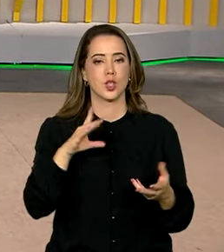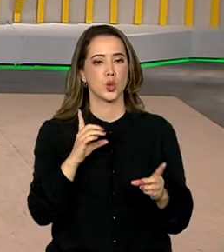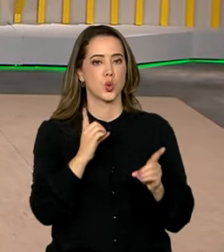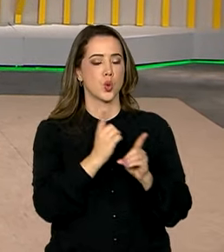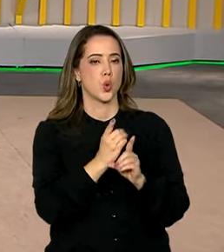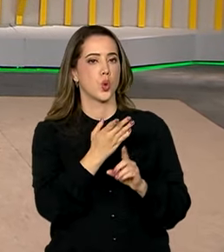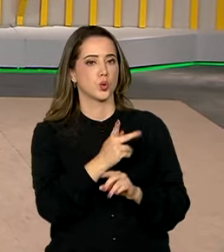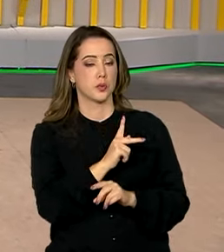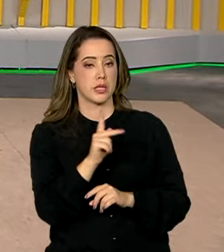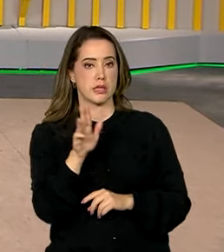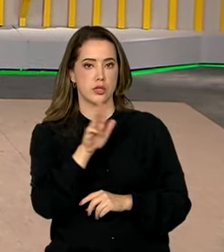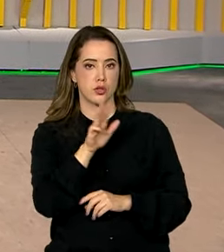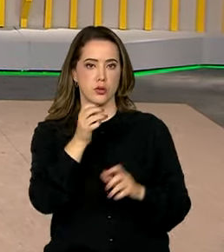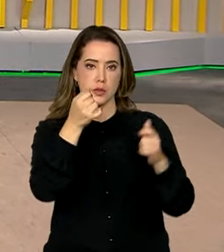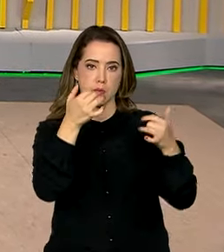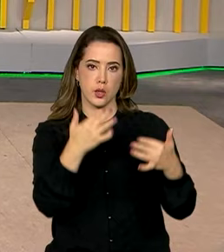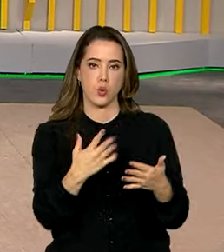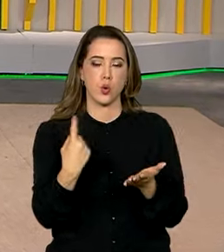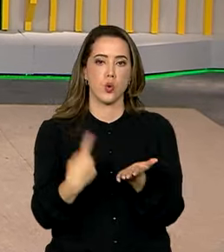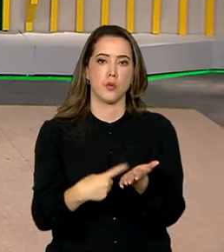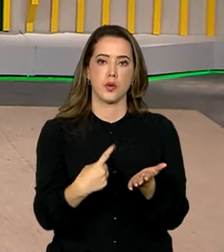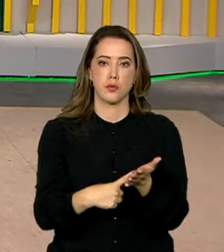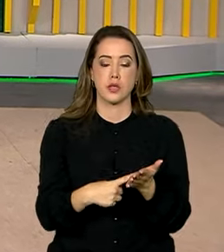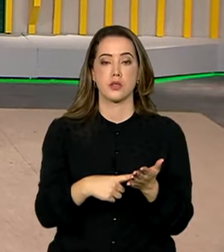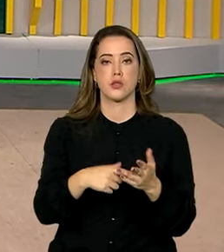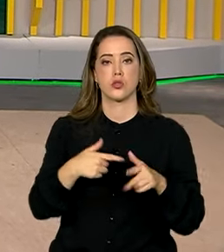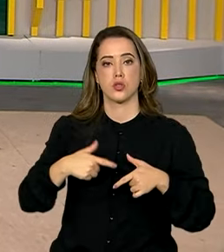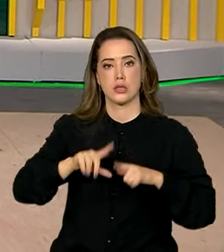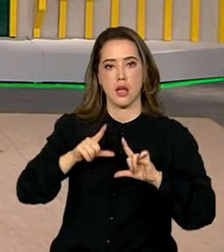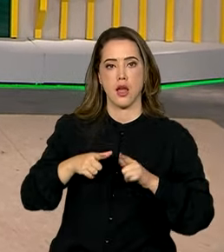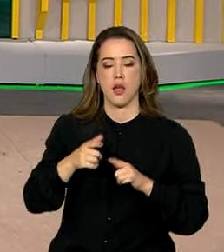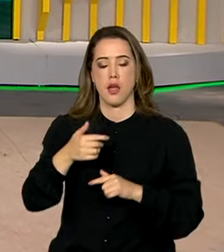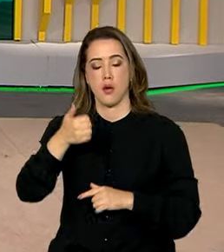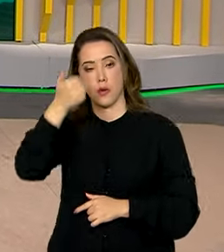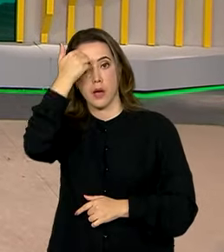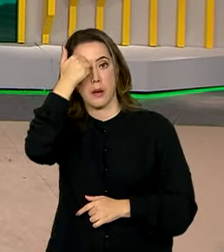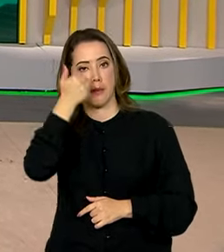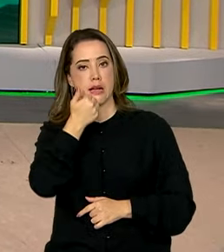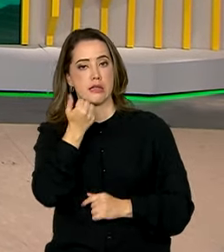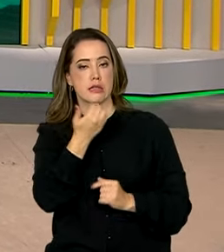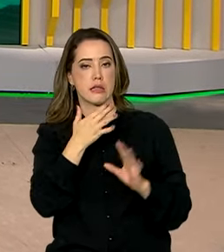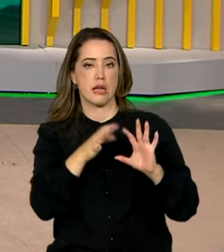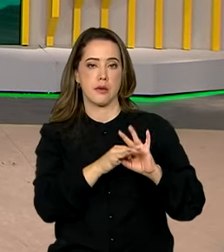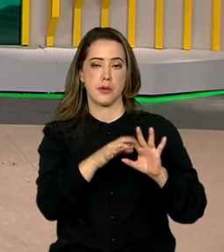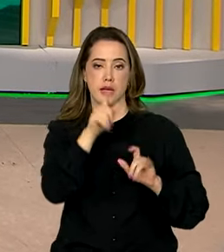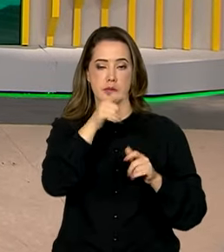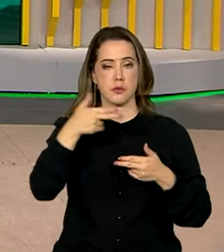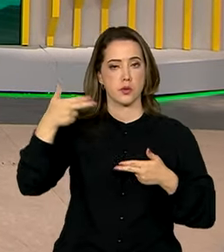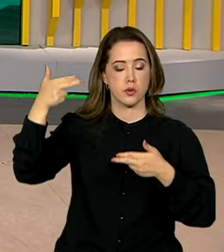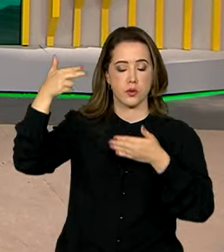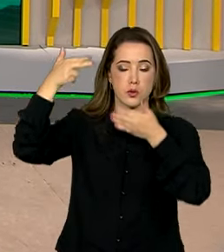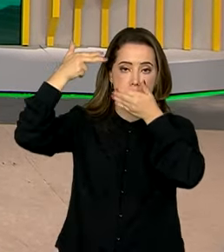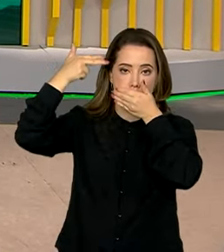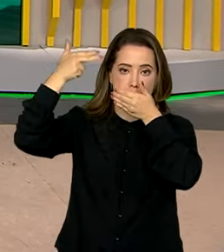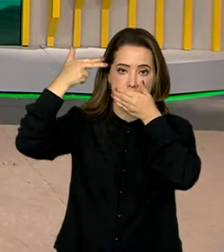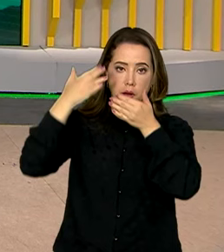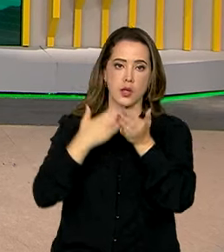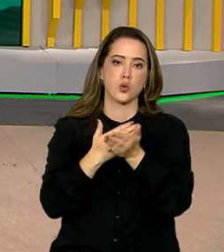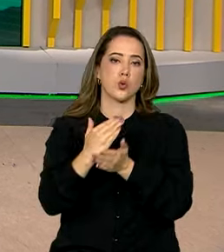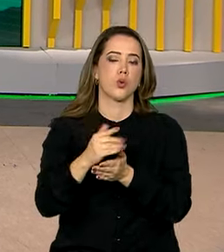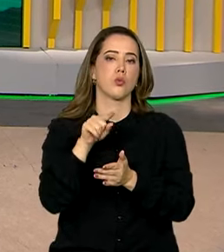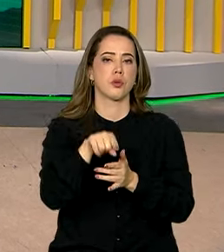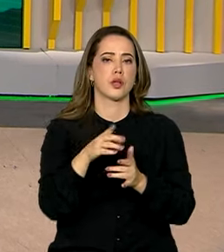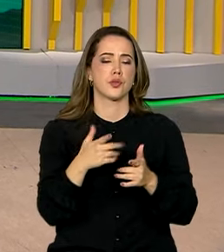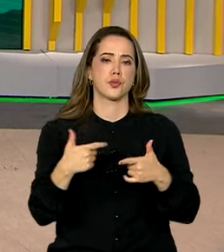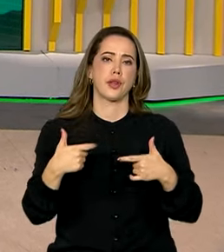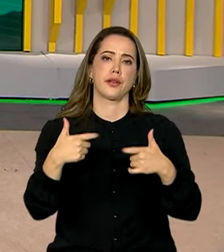No encontro, Lula comentou o acordo entre Israel e o Hamas, que prevê a libertação de reféns no conflito que se iniciou no começo de